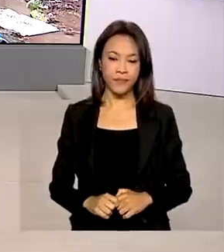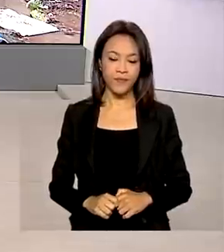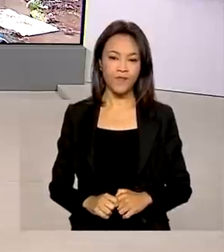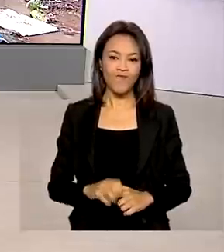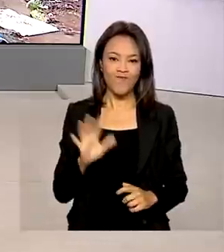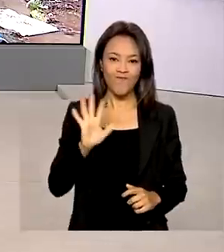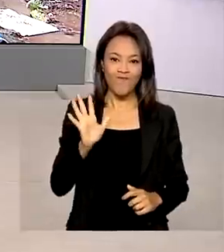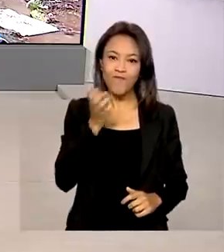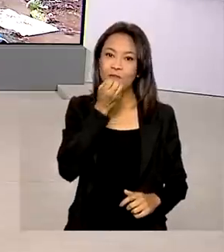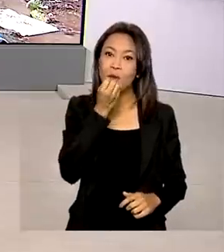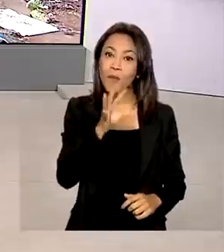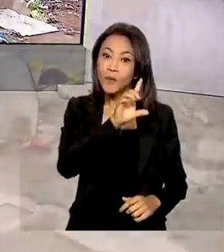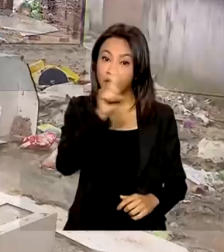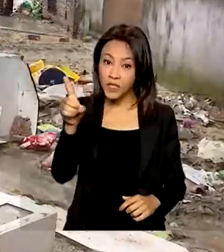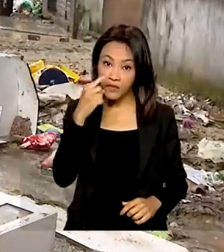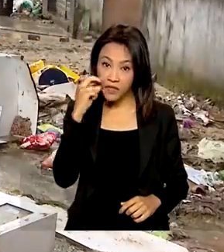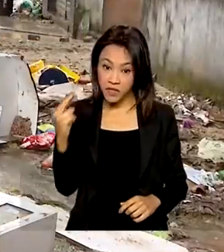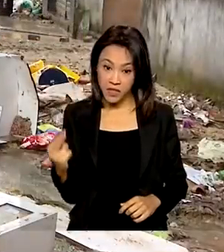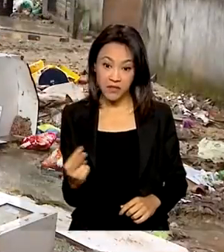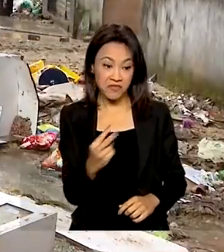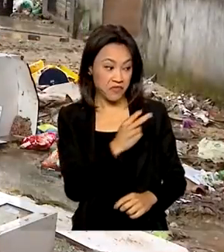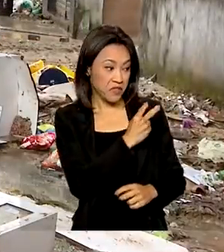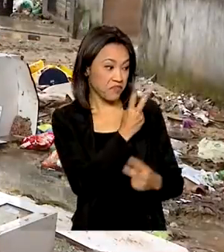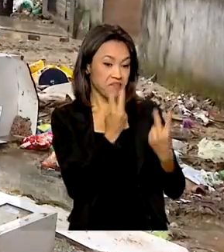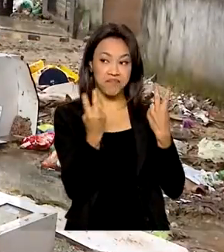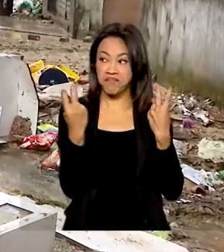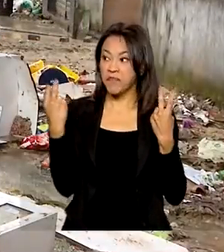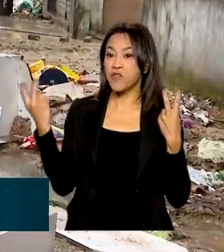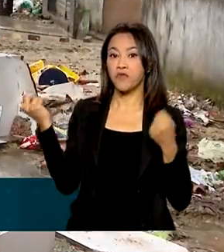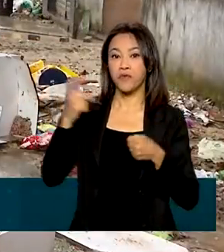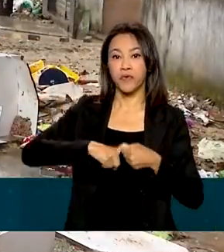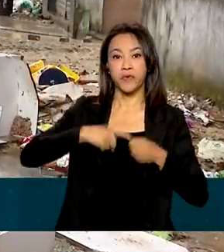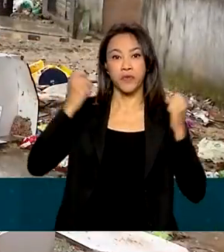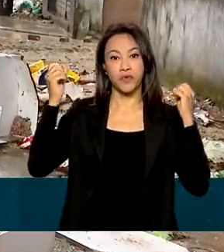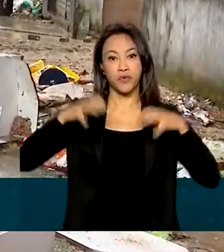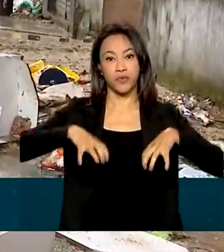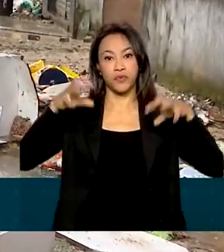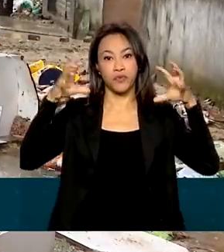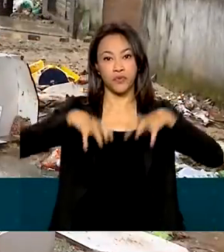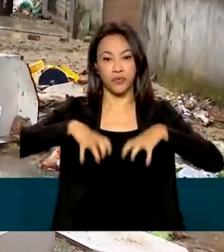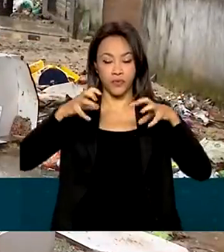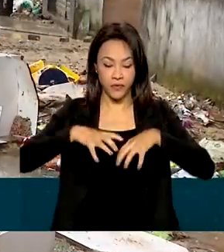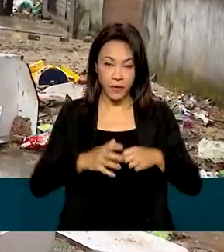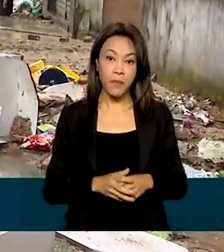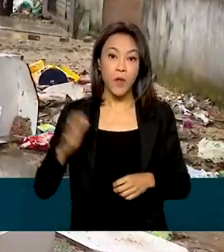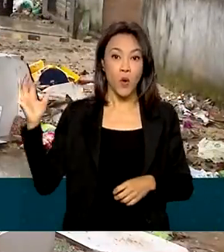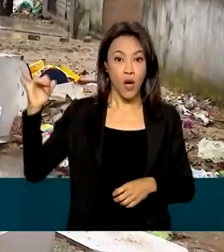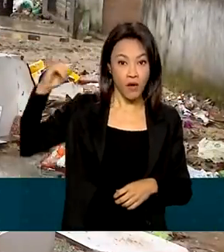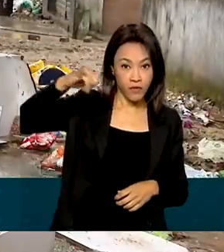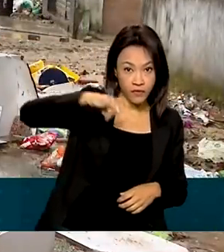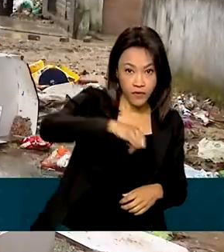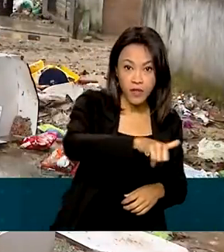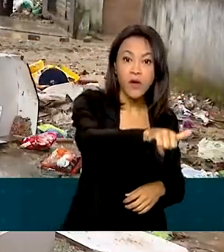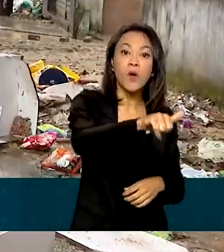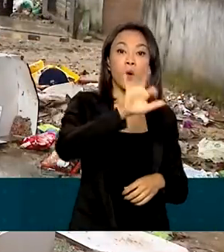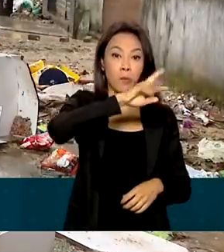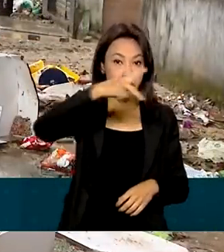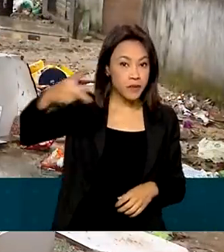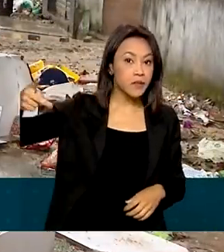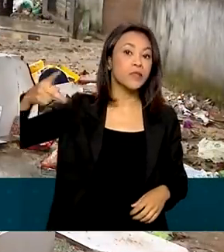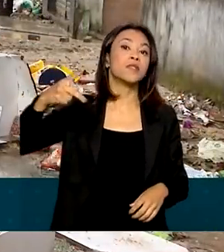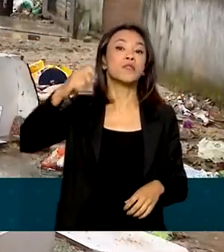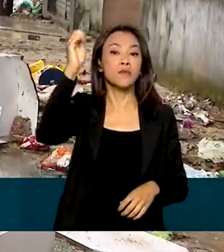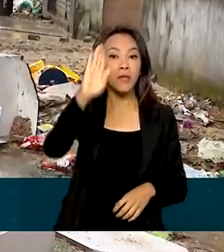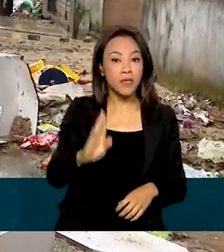Bom dia, Renata. Como você pode perceber, voltou a chover aqui na cidade de Petrópolis. O avião com o presidente da República, Jair Bolsonaro, vai